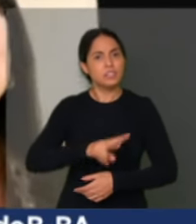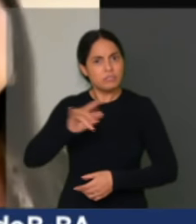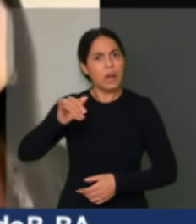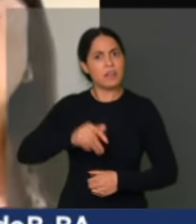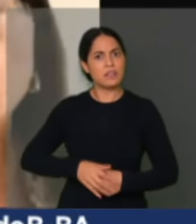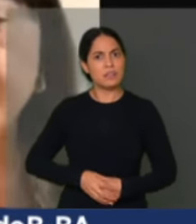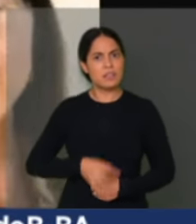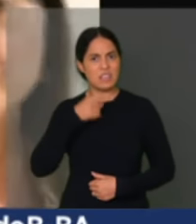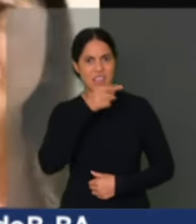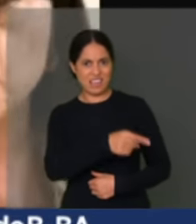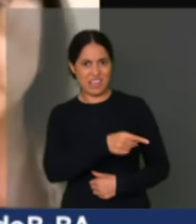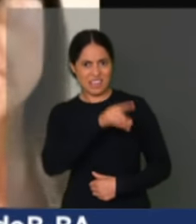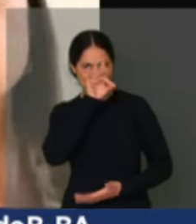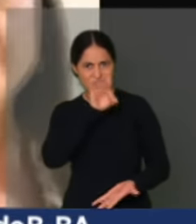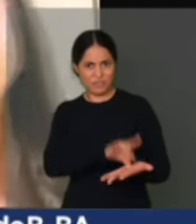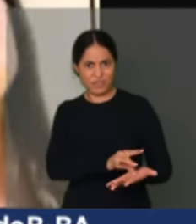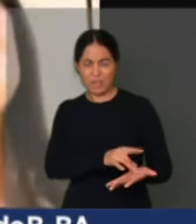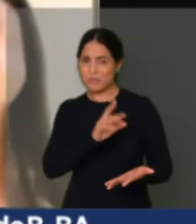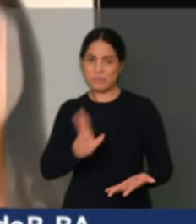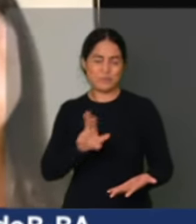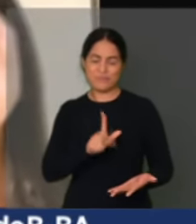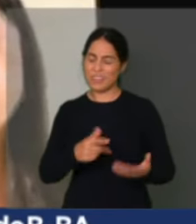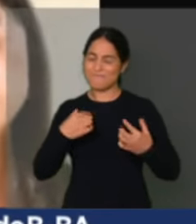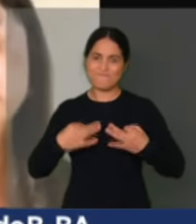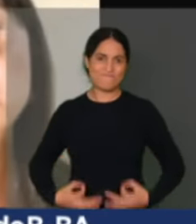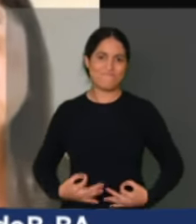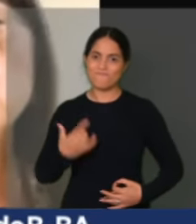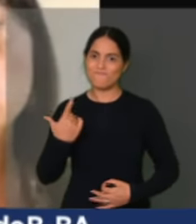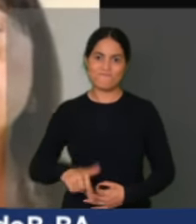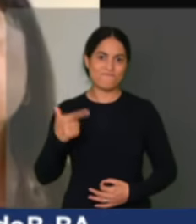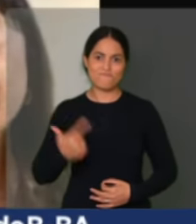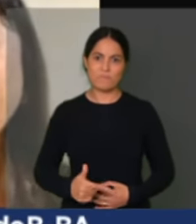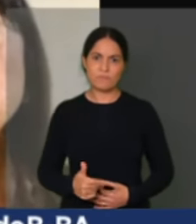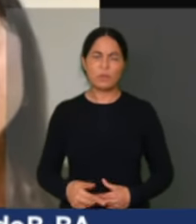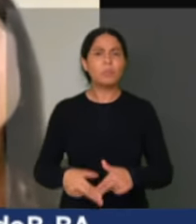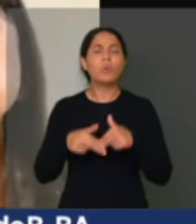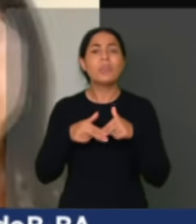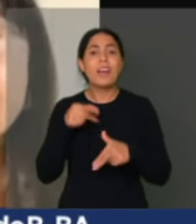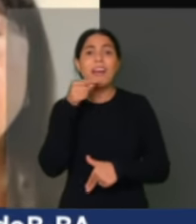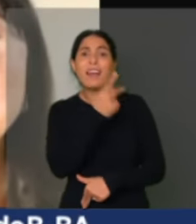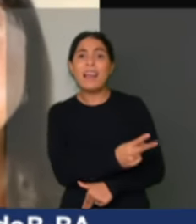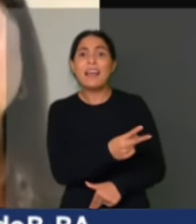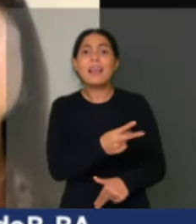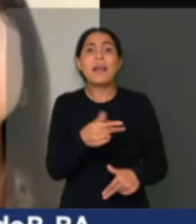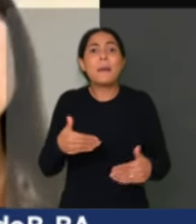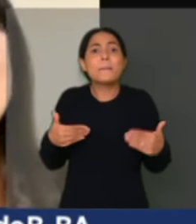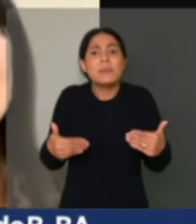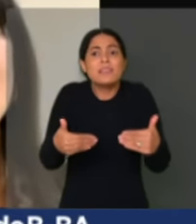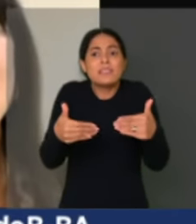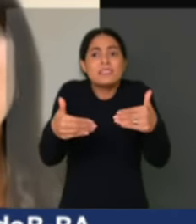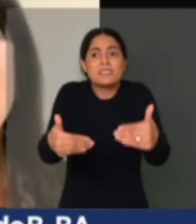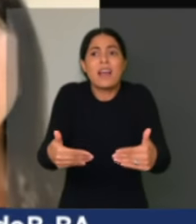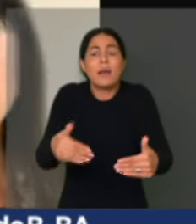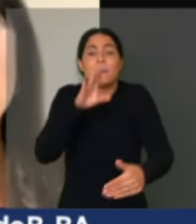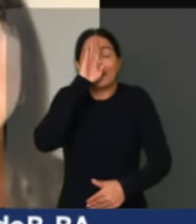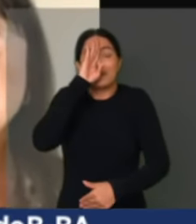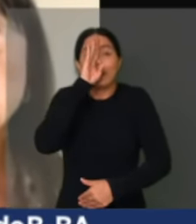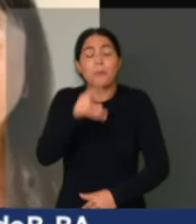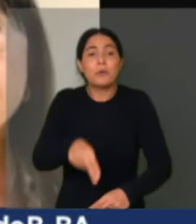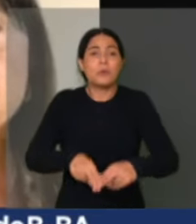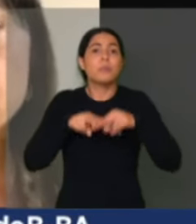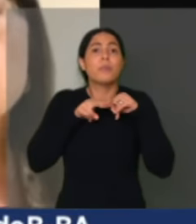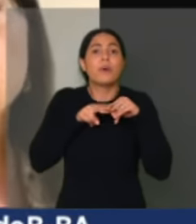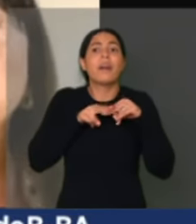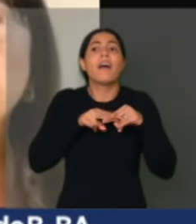condições de estorfo ético para hoje estar compondo um ministério em especial o coração da economia em